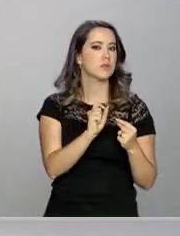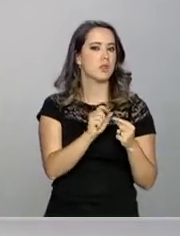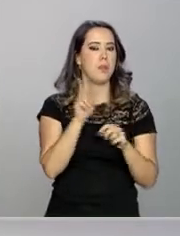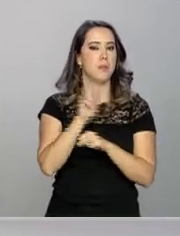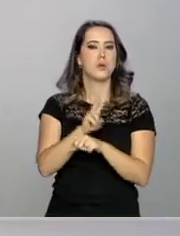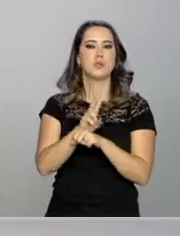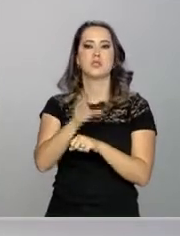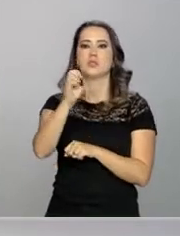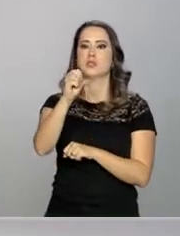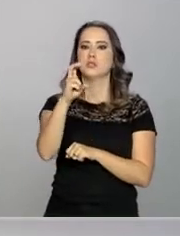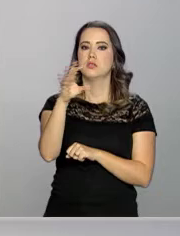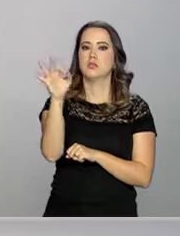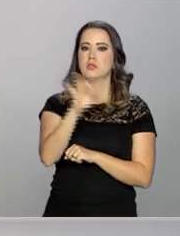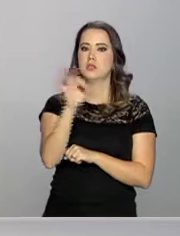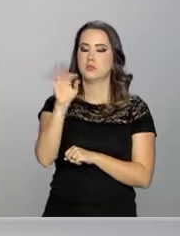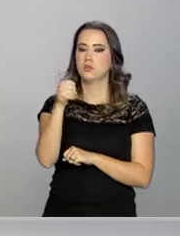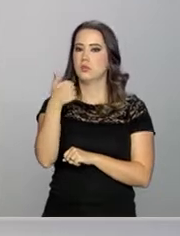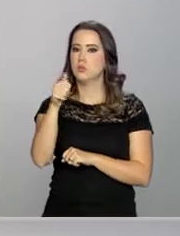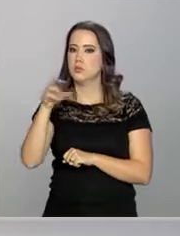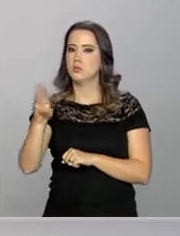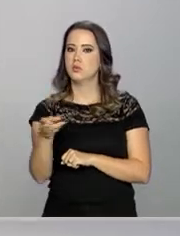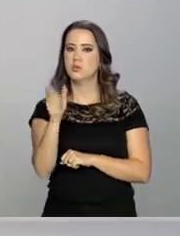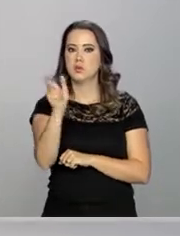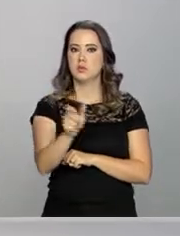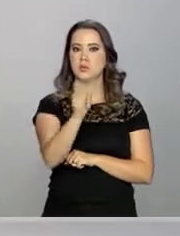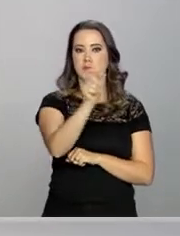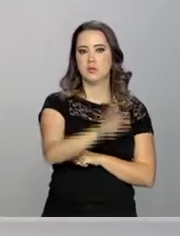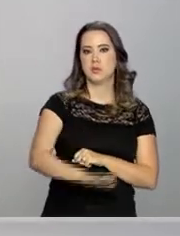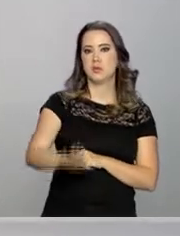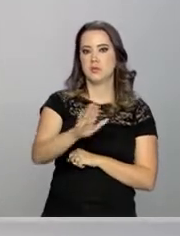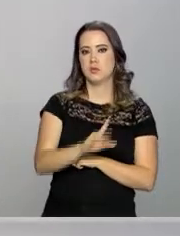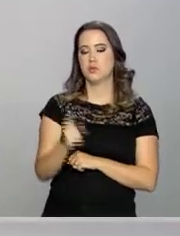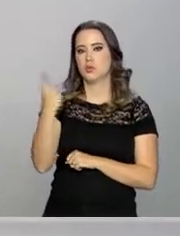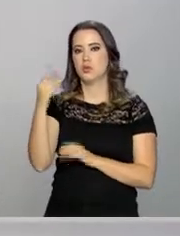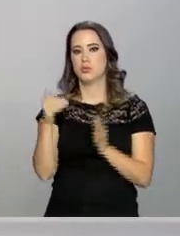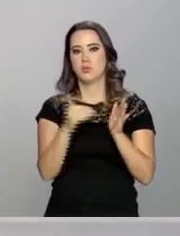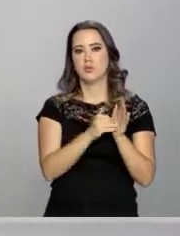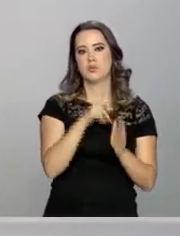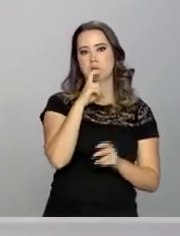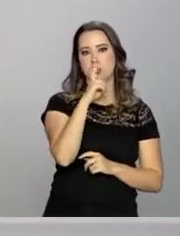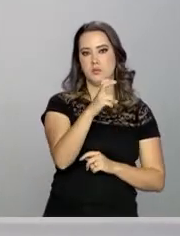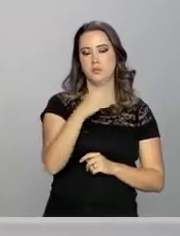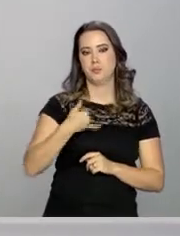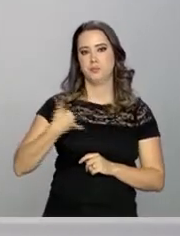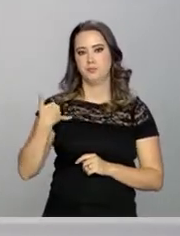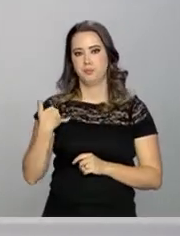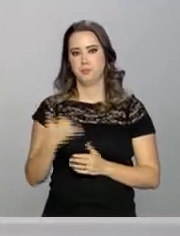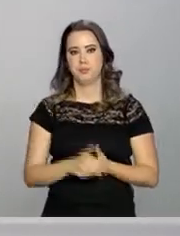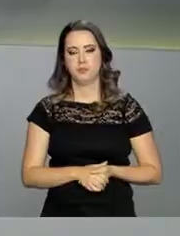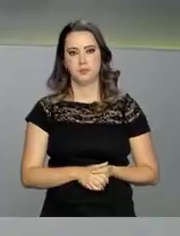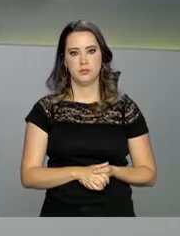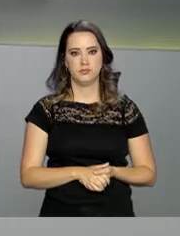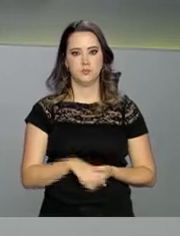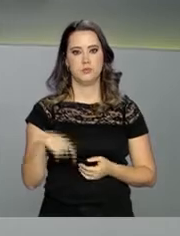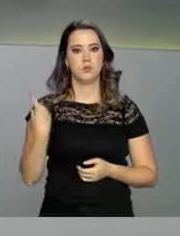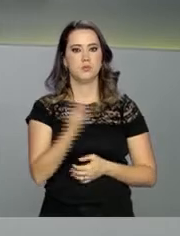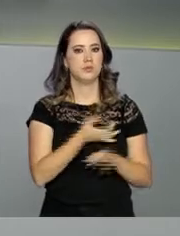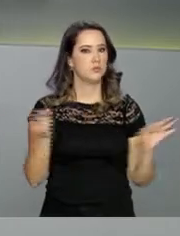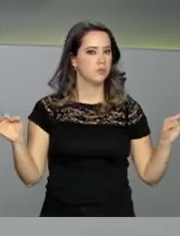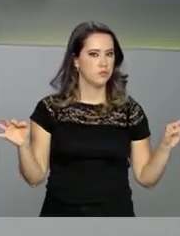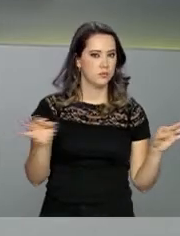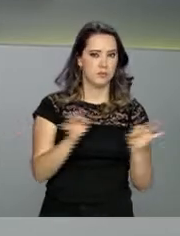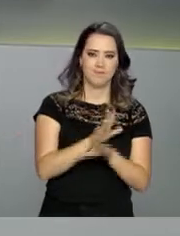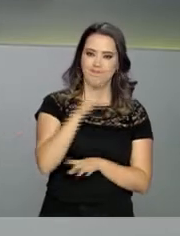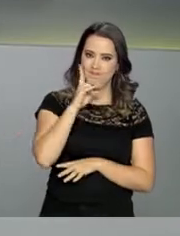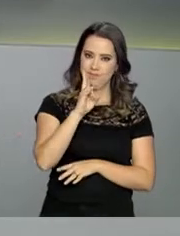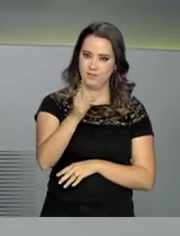imunizar 95% dos 11 milhões e 200 mil crianças de 1 a 5 anos. Nós ficamos